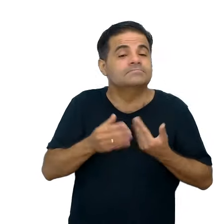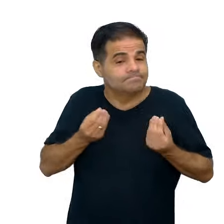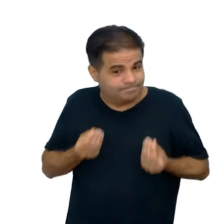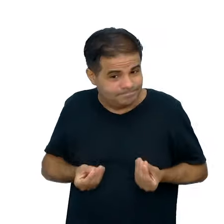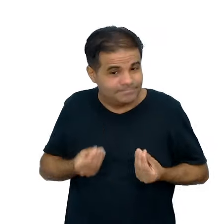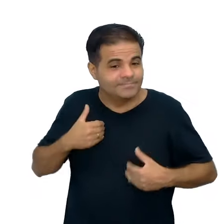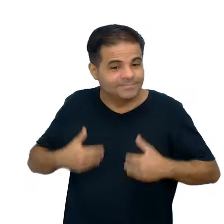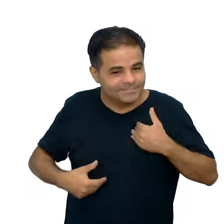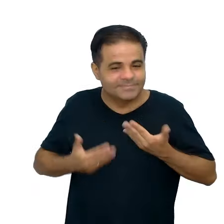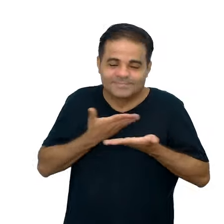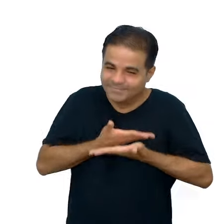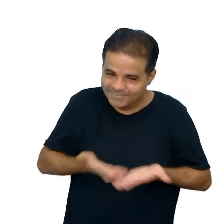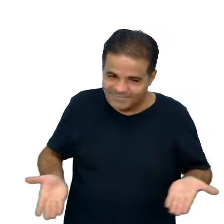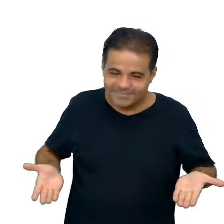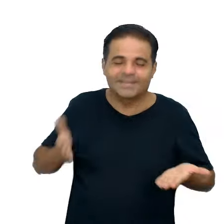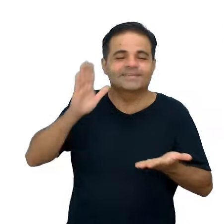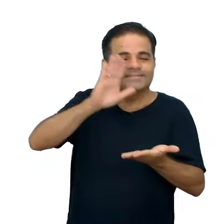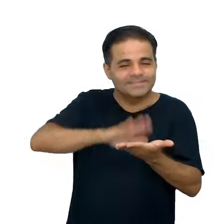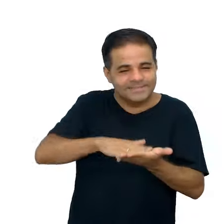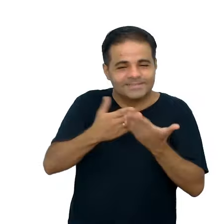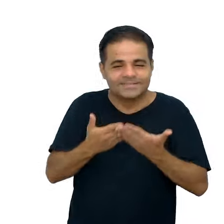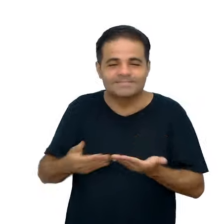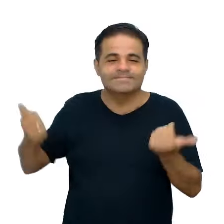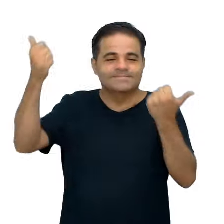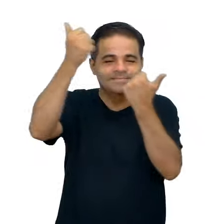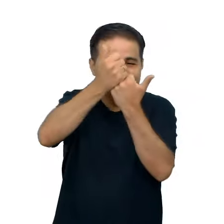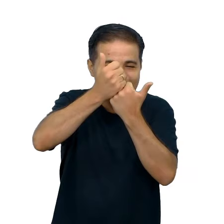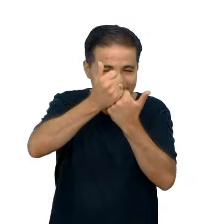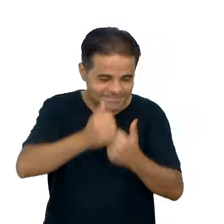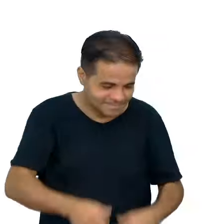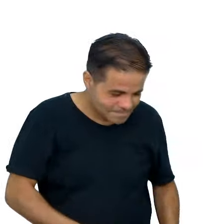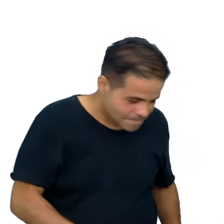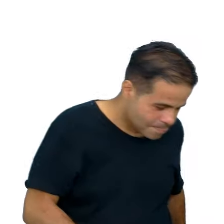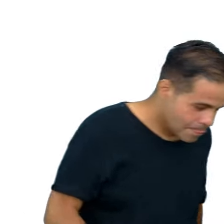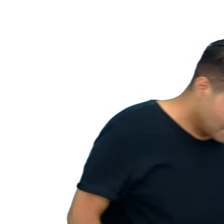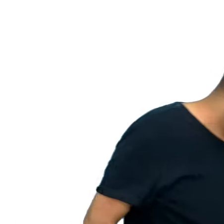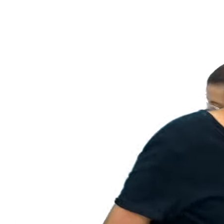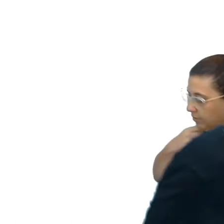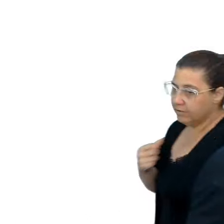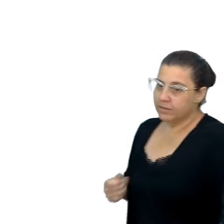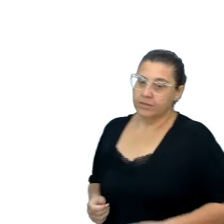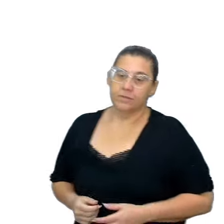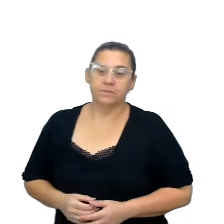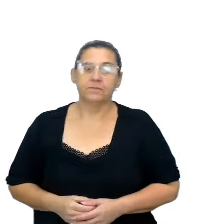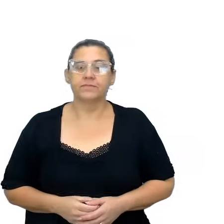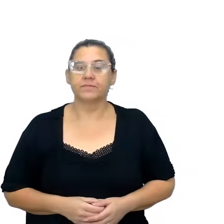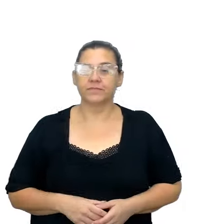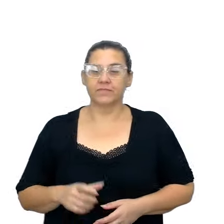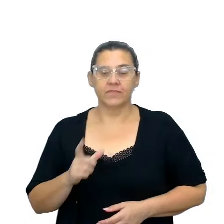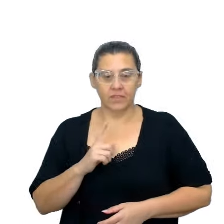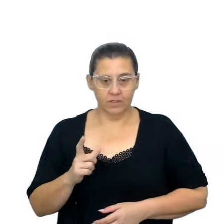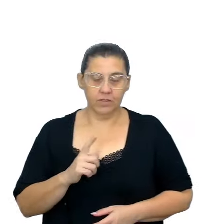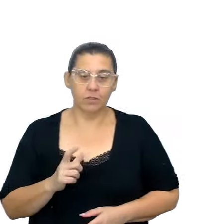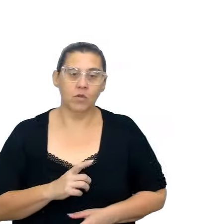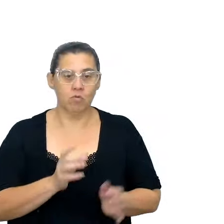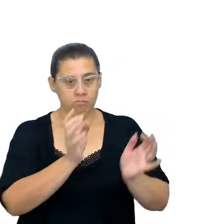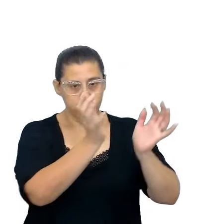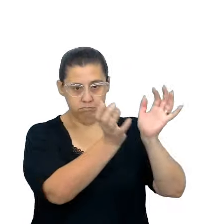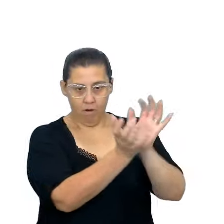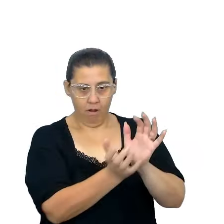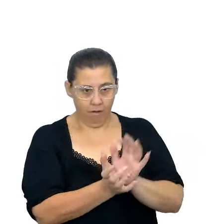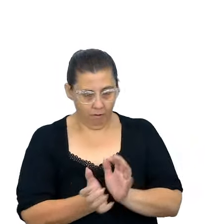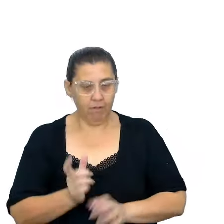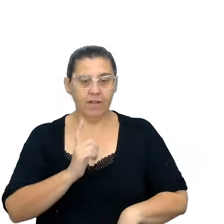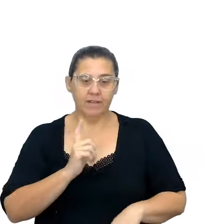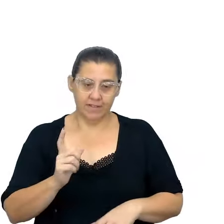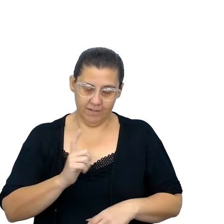física, né, e aí a língua portuguesa junto, então, esses eixos acabam muitas vezes